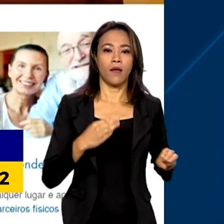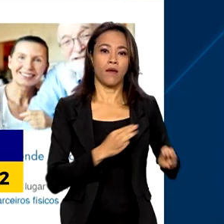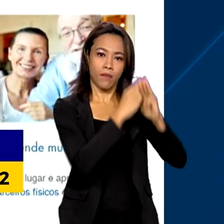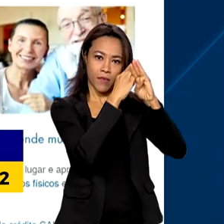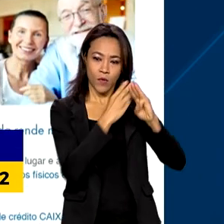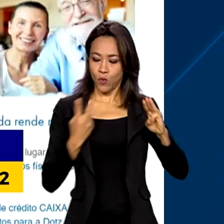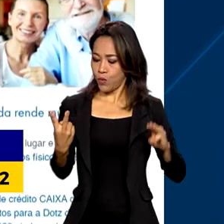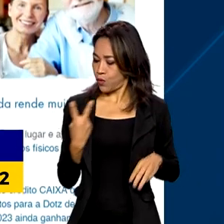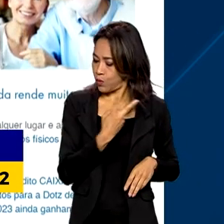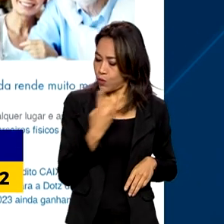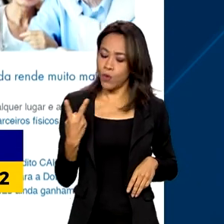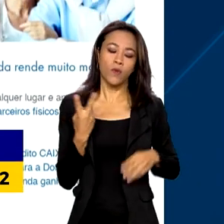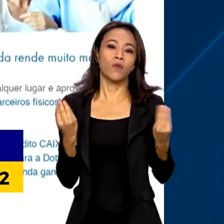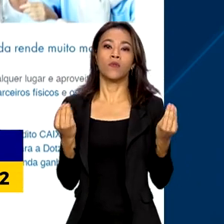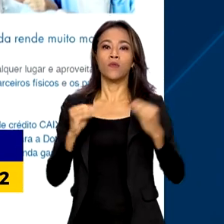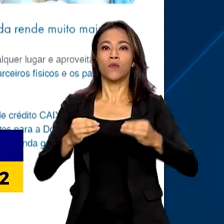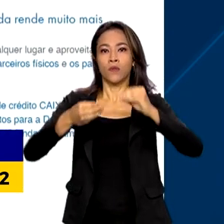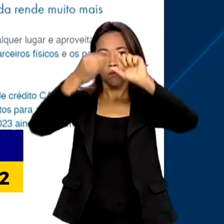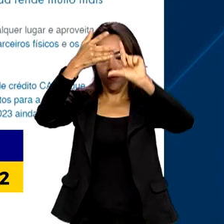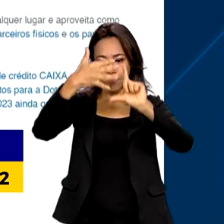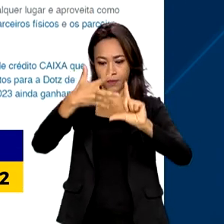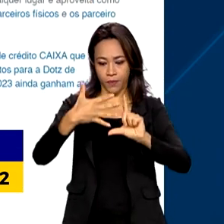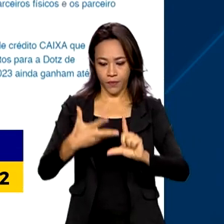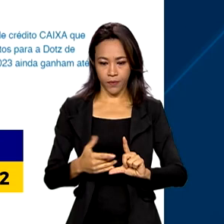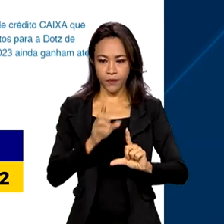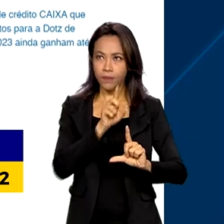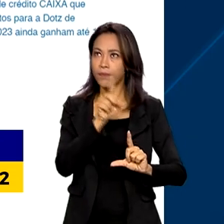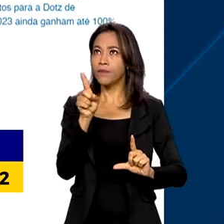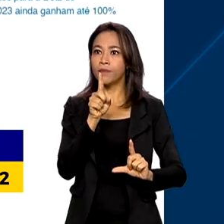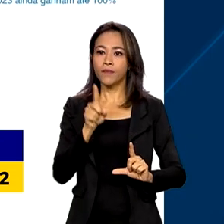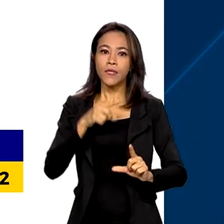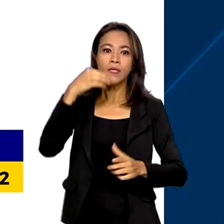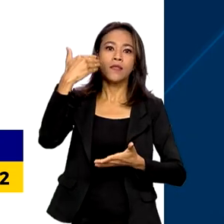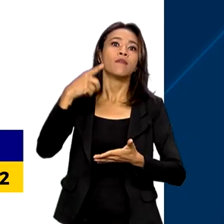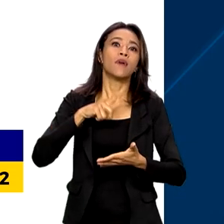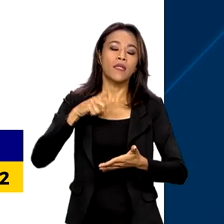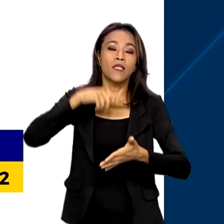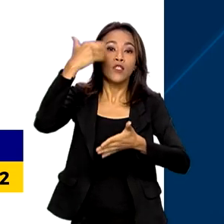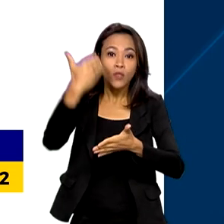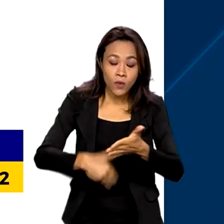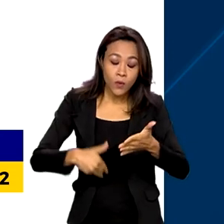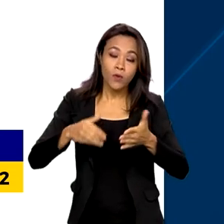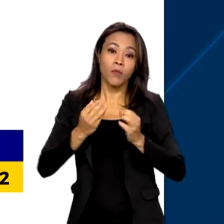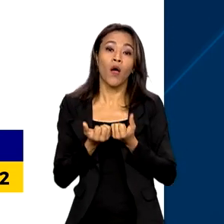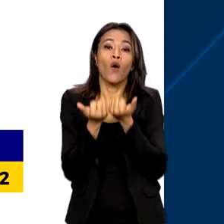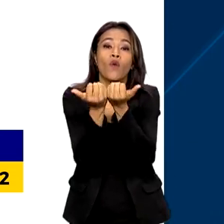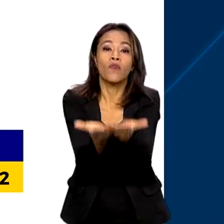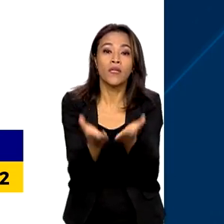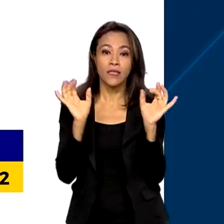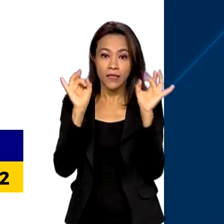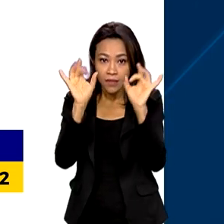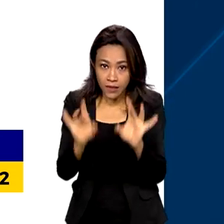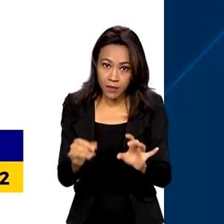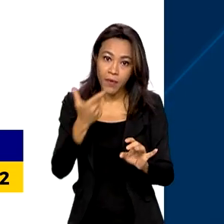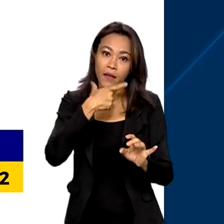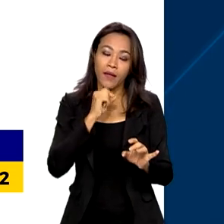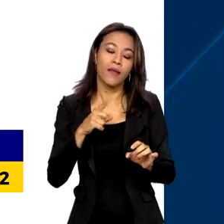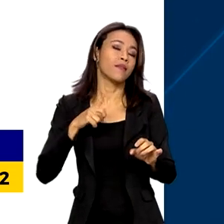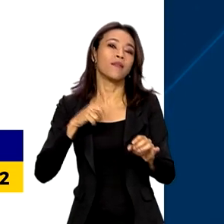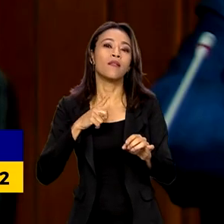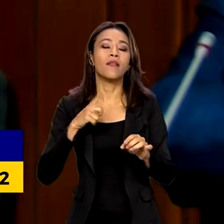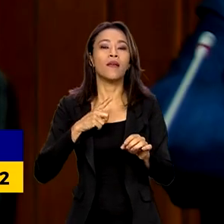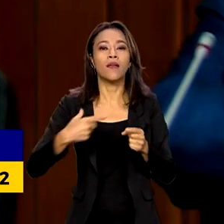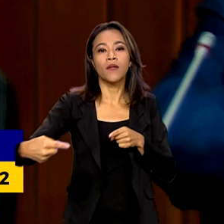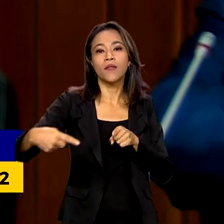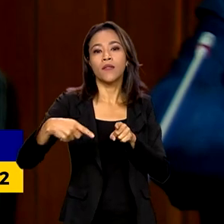terão páginas específicas nos seus sites para oferecer benefícios exclusivos a quem tem vínculo com o INSS.